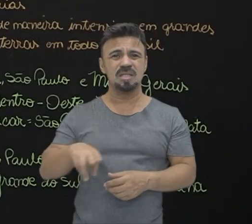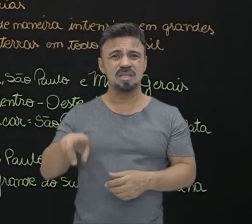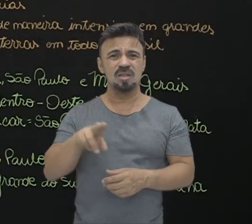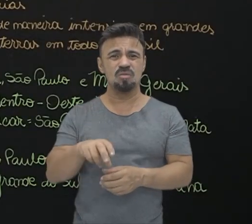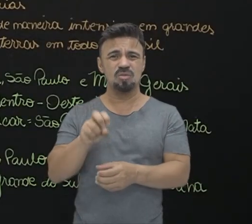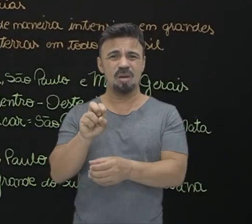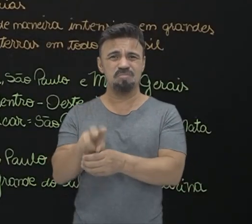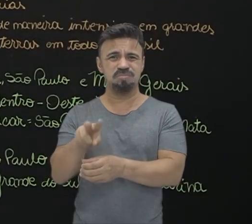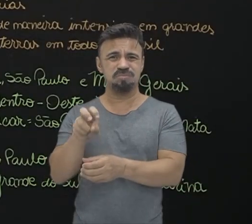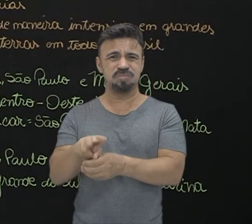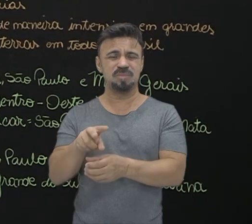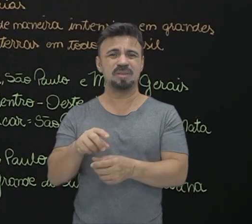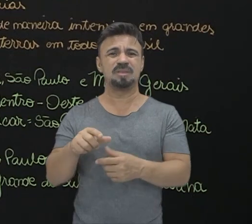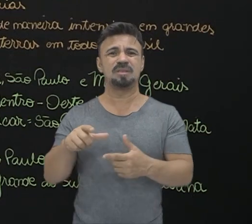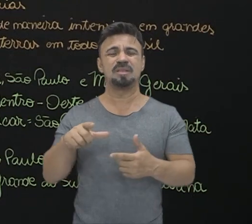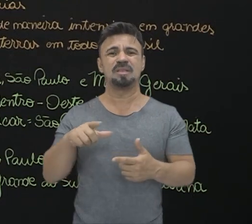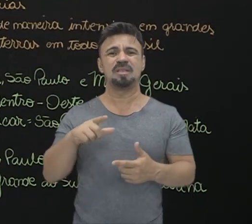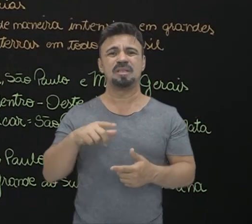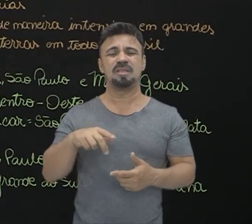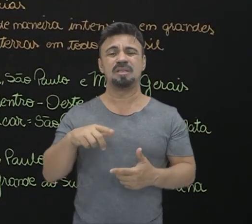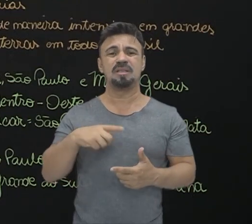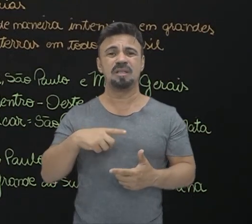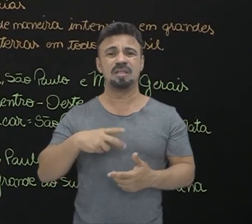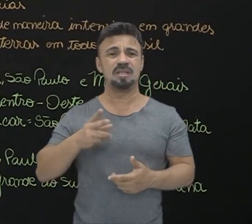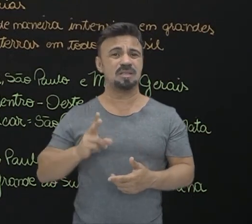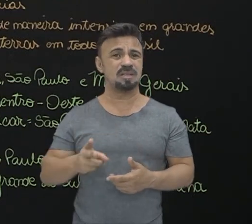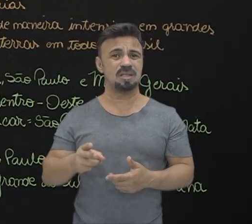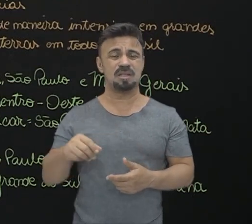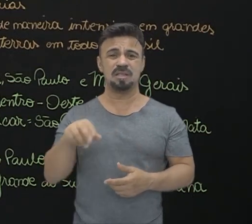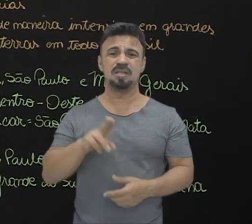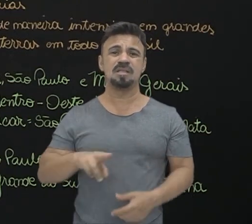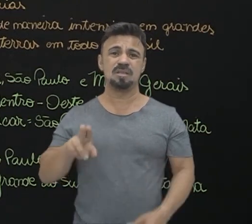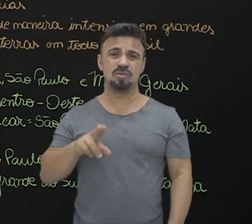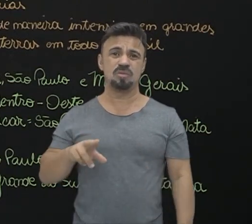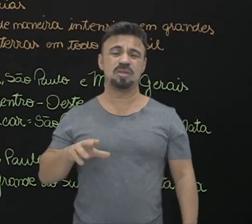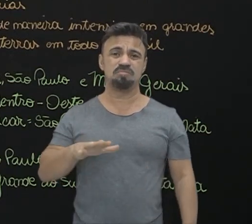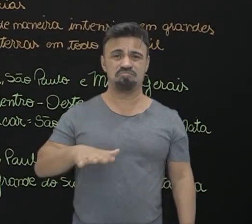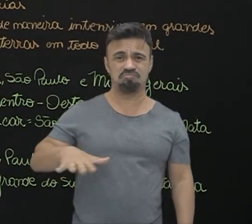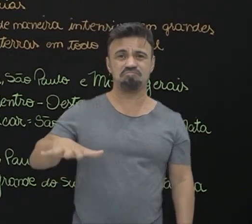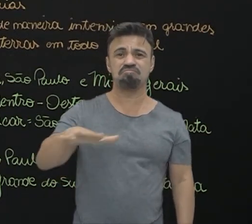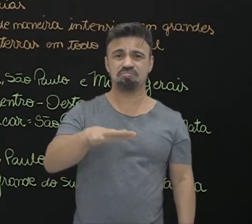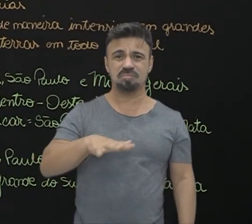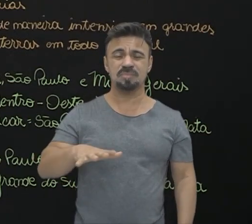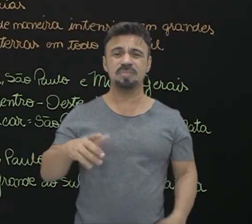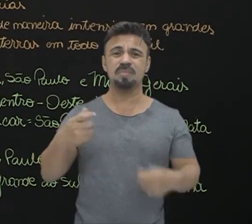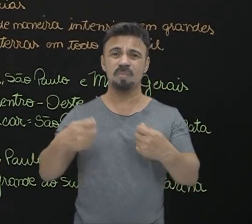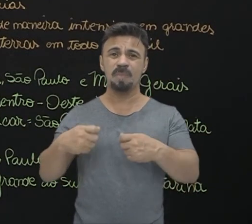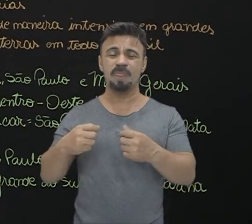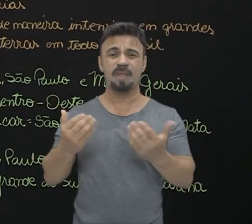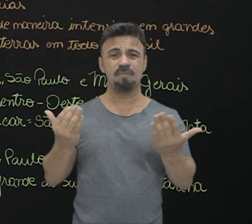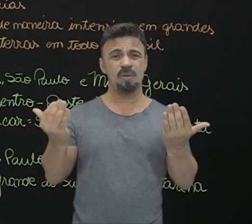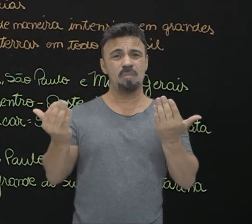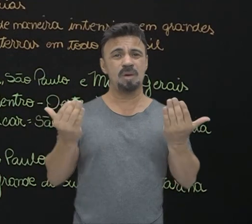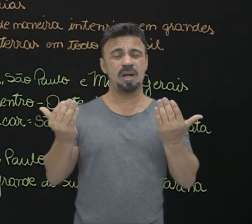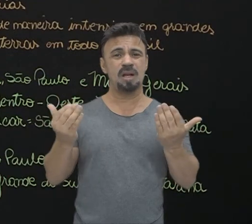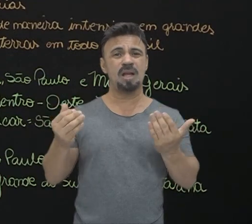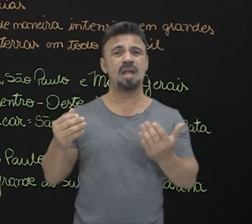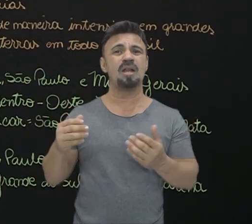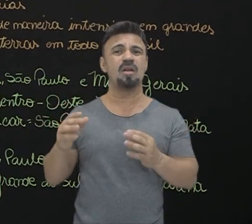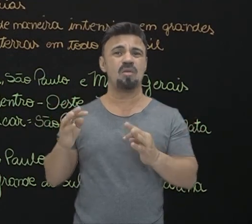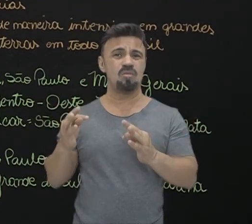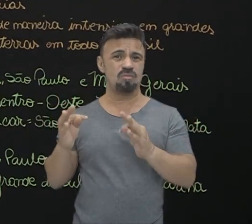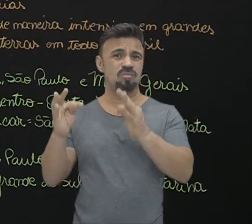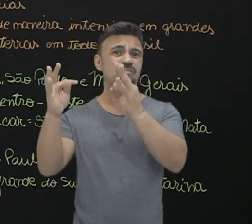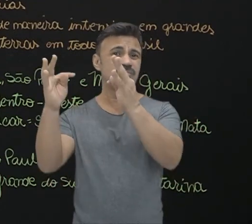é intensa, intensiva, constante nessas regiões. Portanto, a gente precisa também fazer um paralelo com o uso da tecnologia,